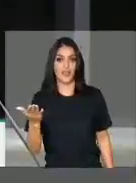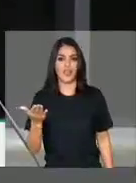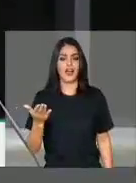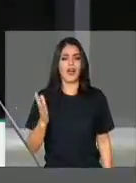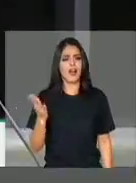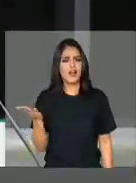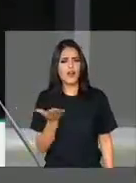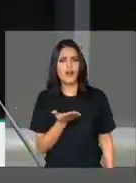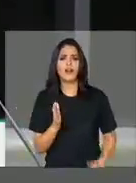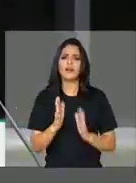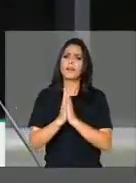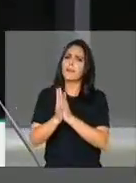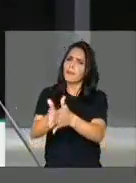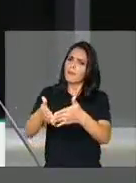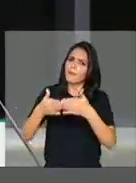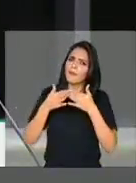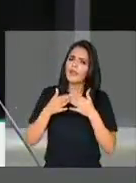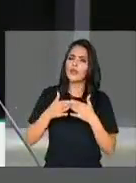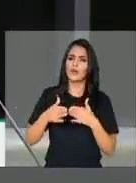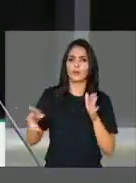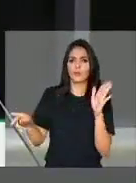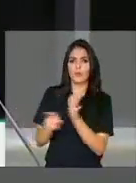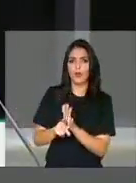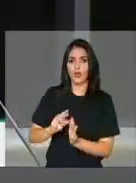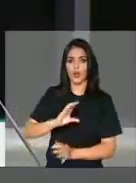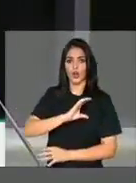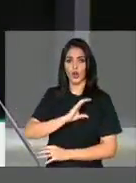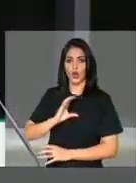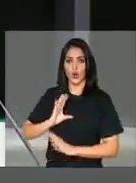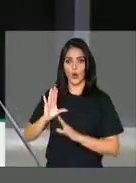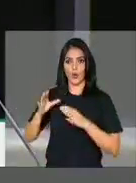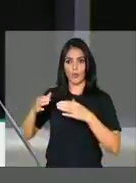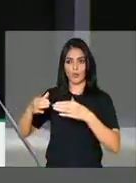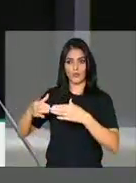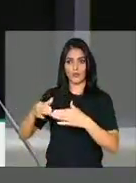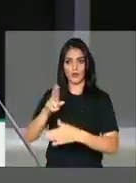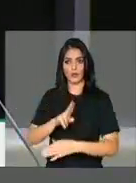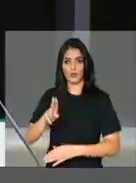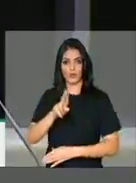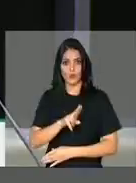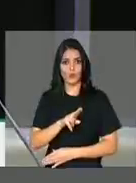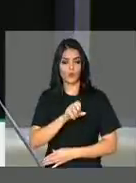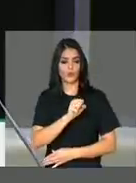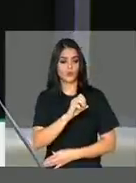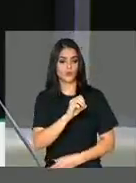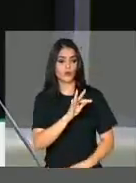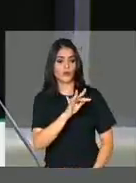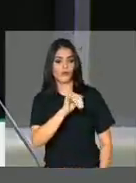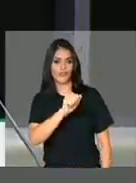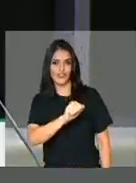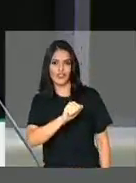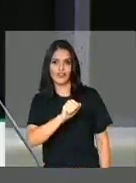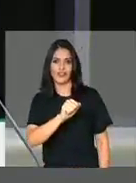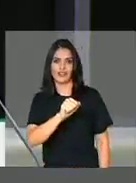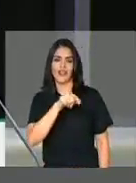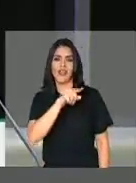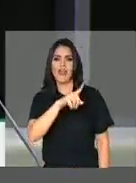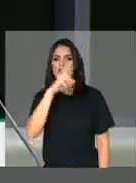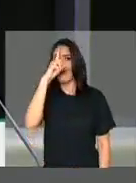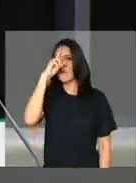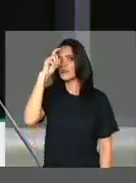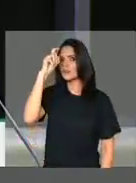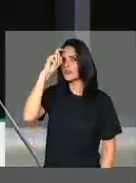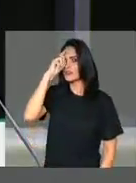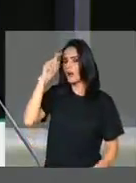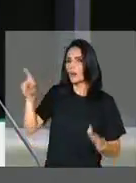apelo da comissão de usuárias do Sofia Feldman, uma maternidade fundamental